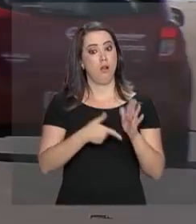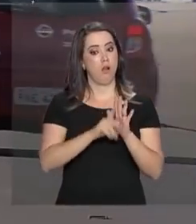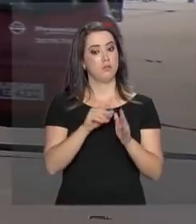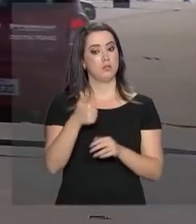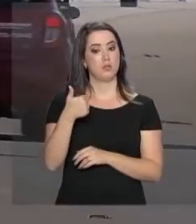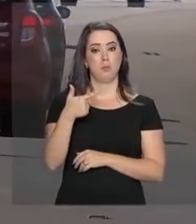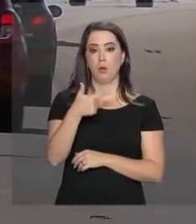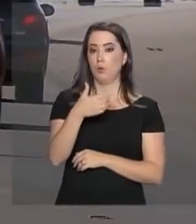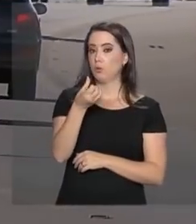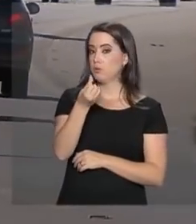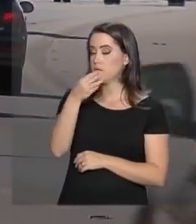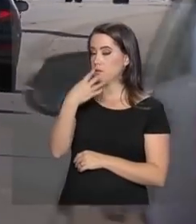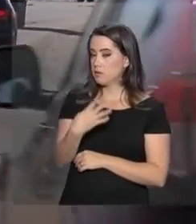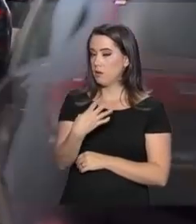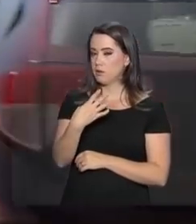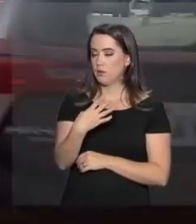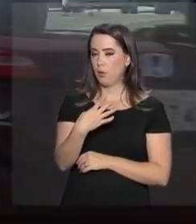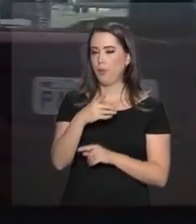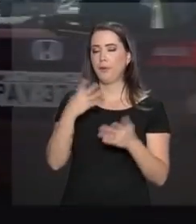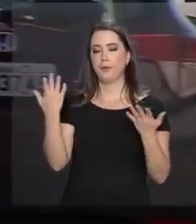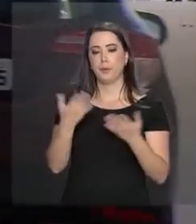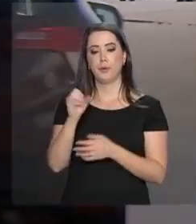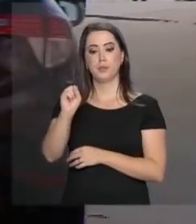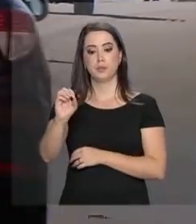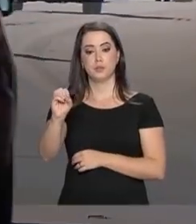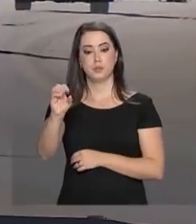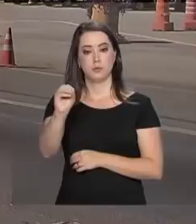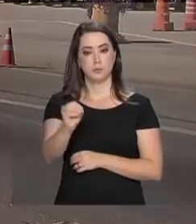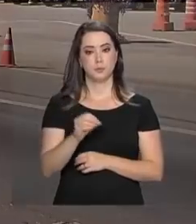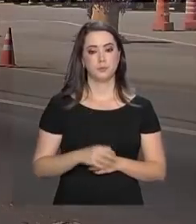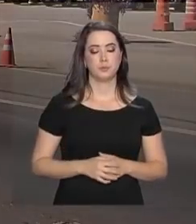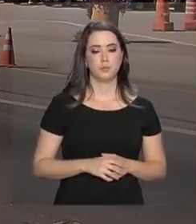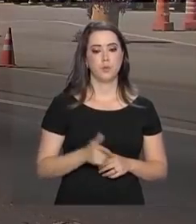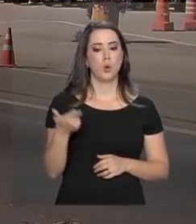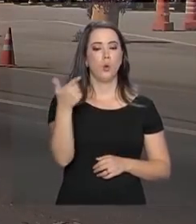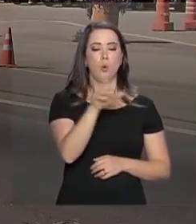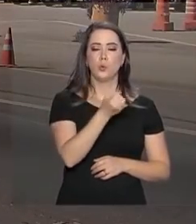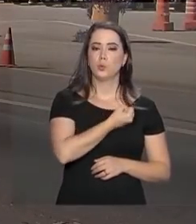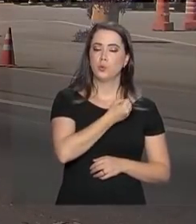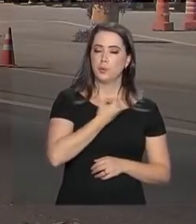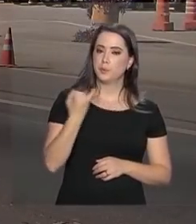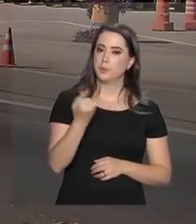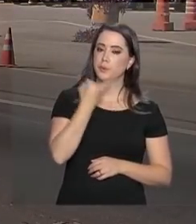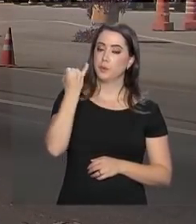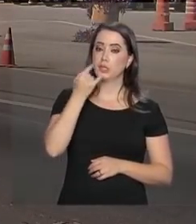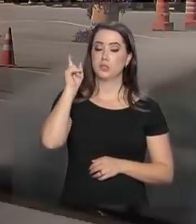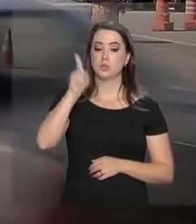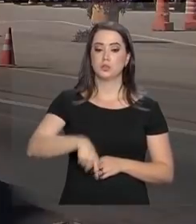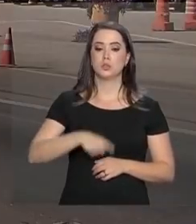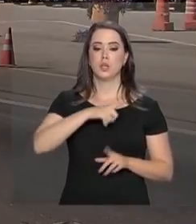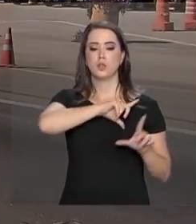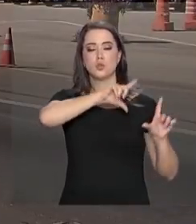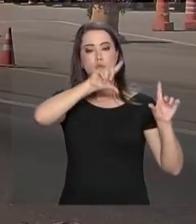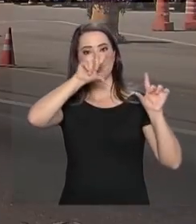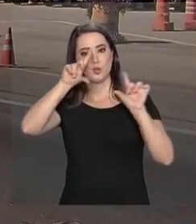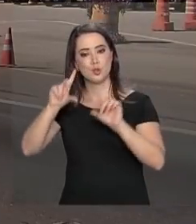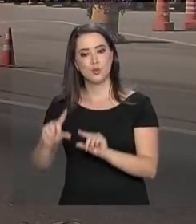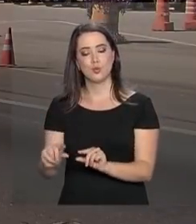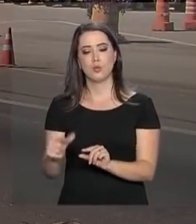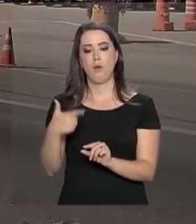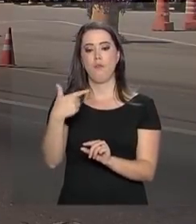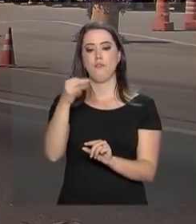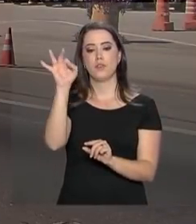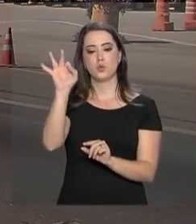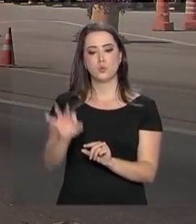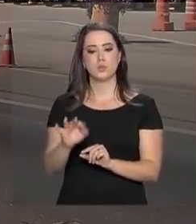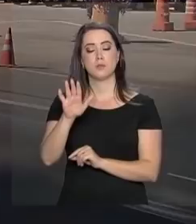.264 para 880. Outro dado positivo é que houve redução de 20